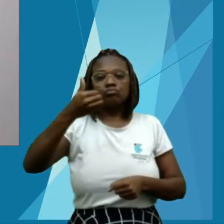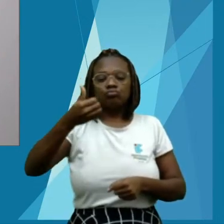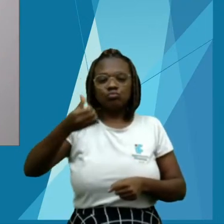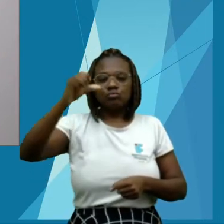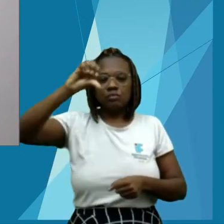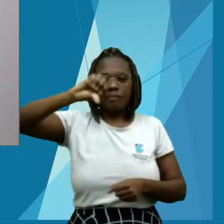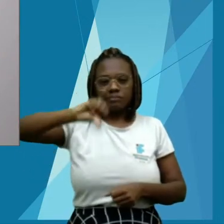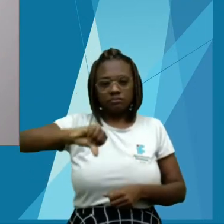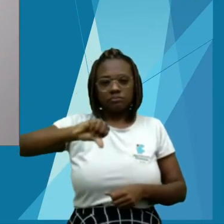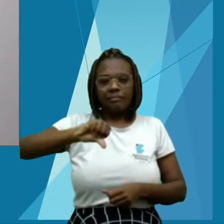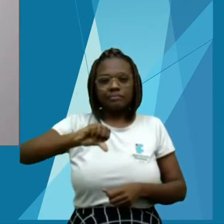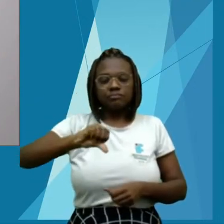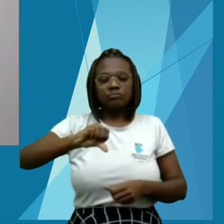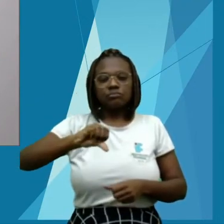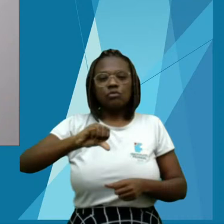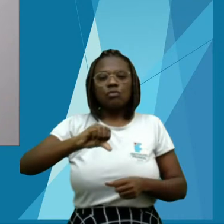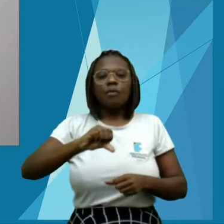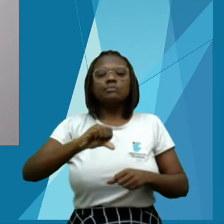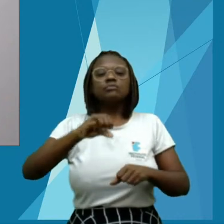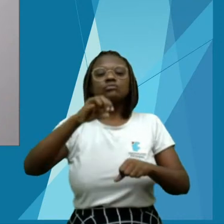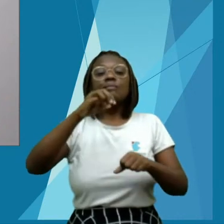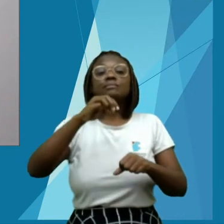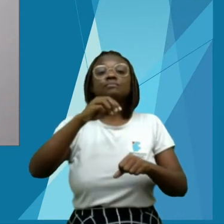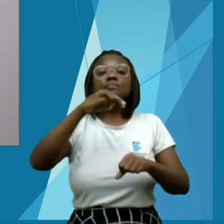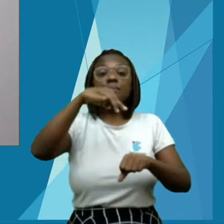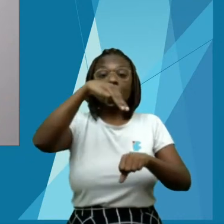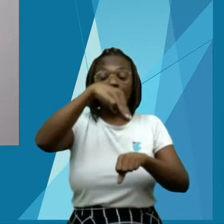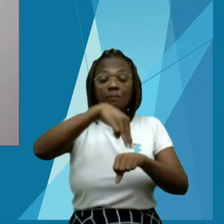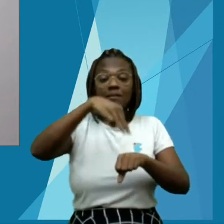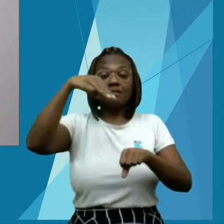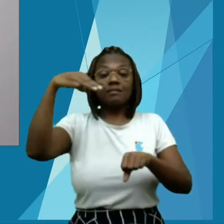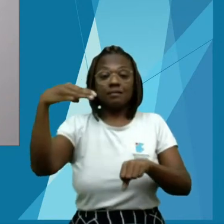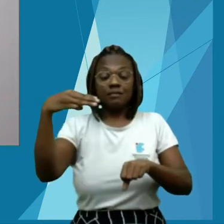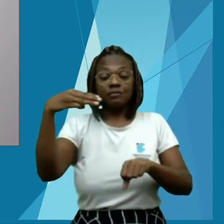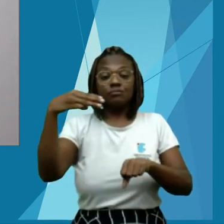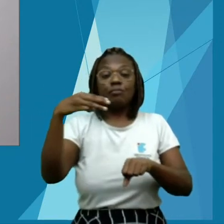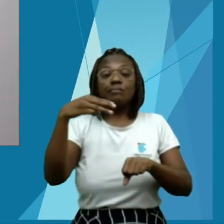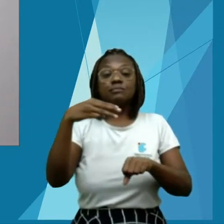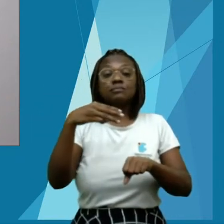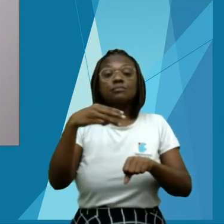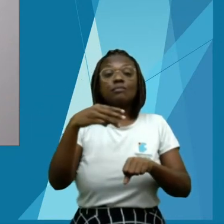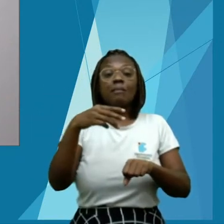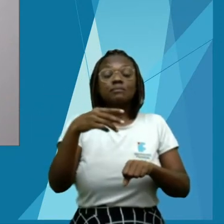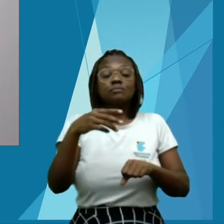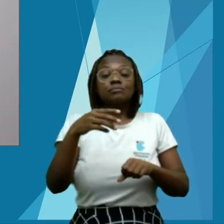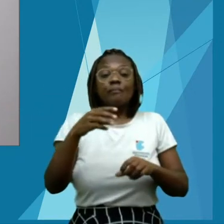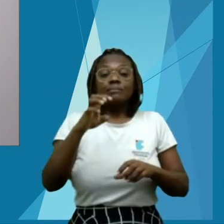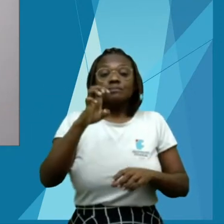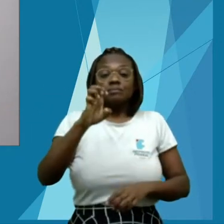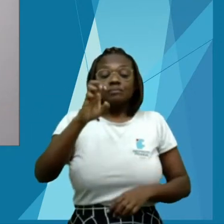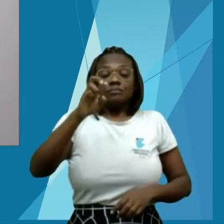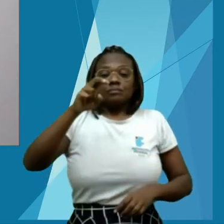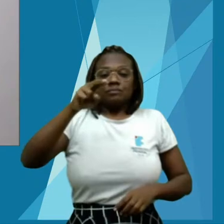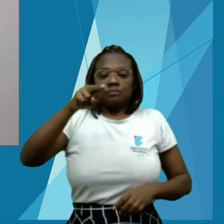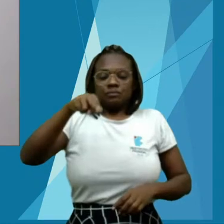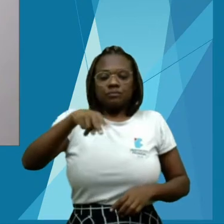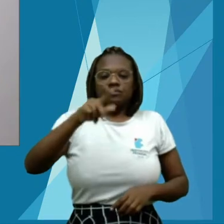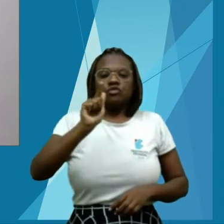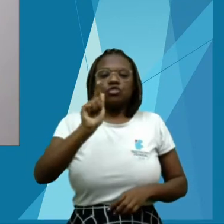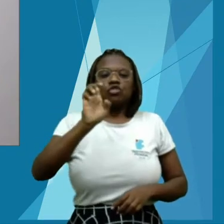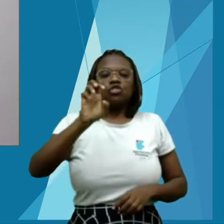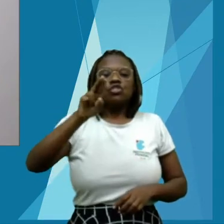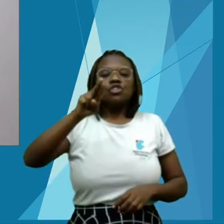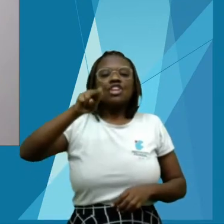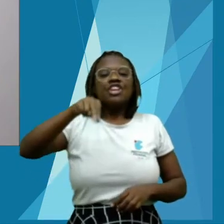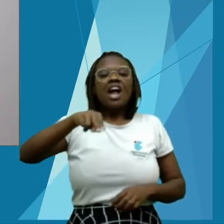tive a orientação do professor Vladimir Ronald Lobo Farias, infelizmente ele não se encontra mais entre nós, também dedico essa